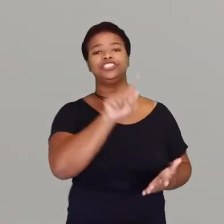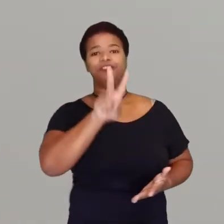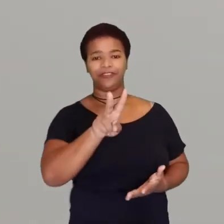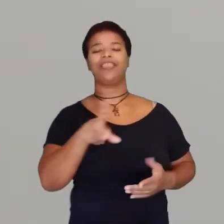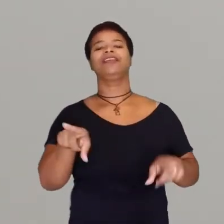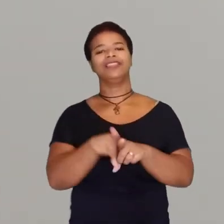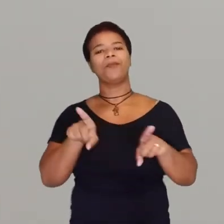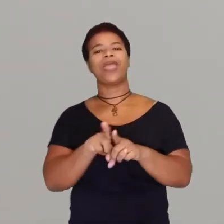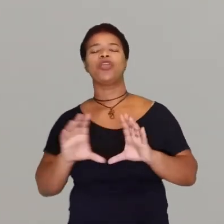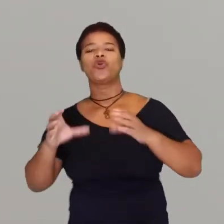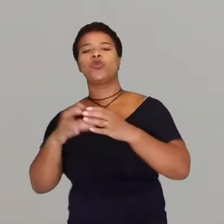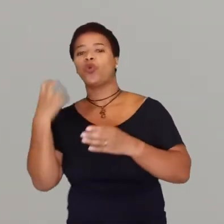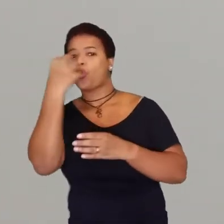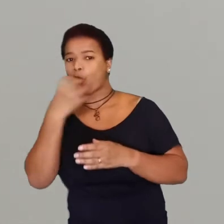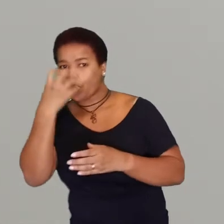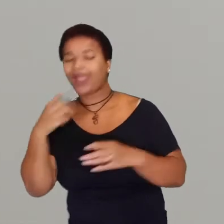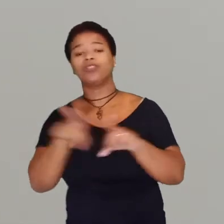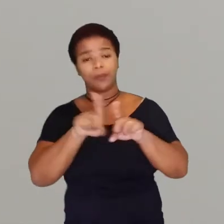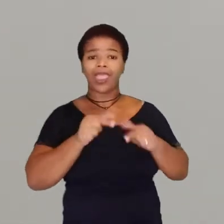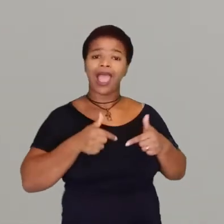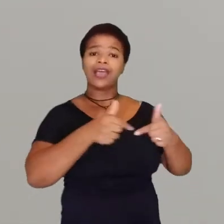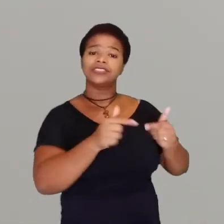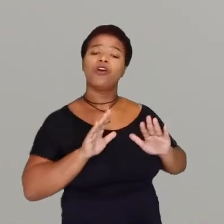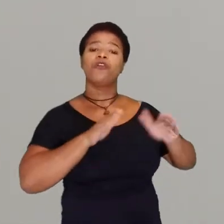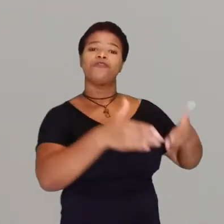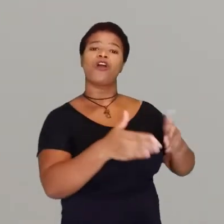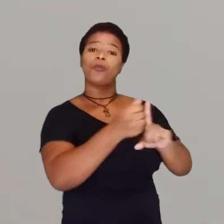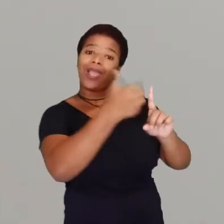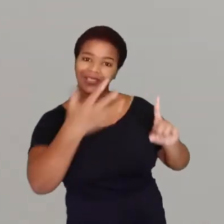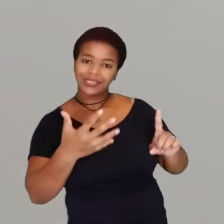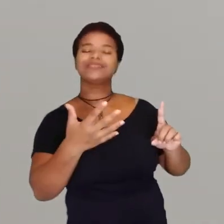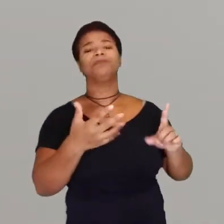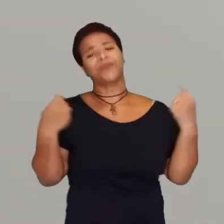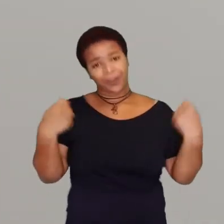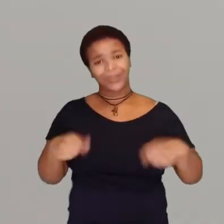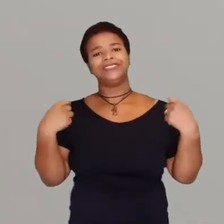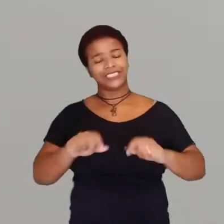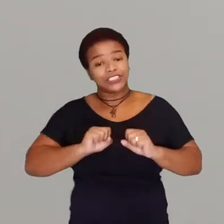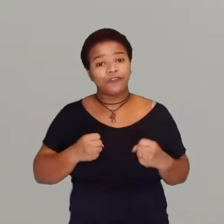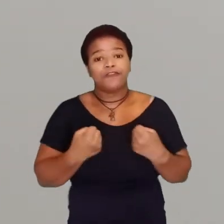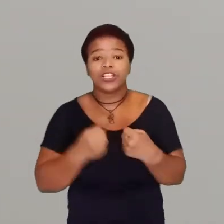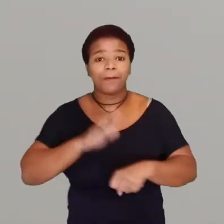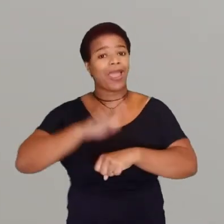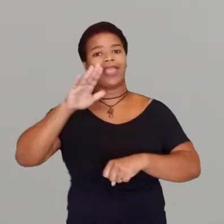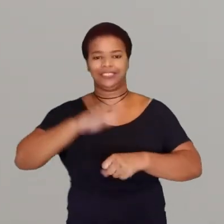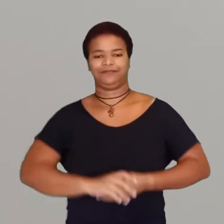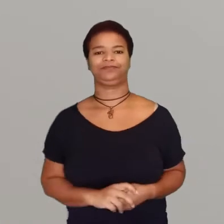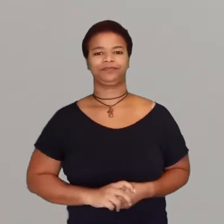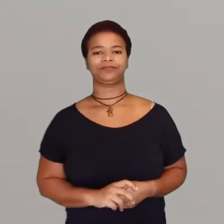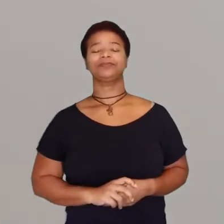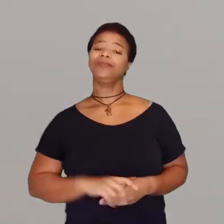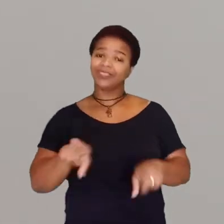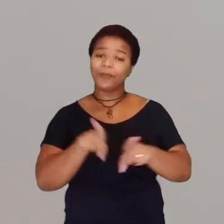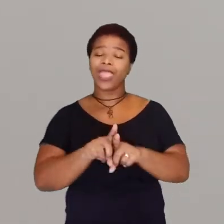como alguns com Doria, como o Coral Universitário, ou mesmo as ações voltadas para a extensão, precisam ser fortalecidas cada vez mais,